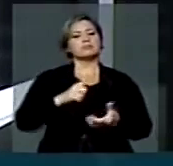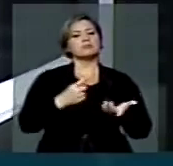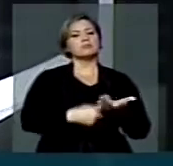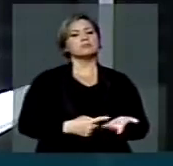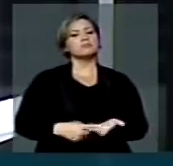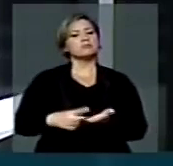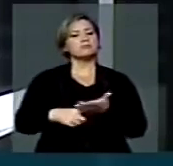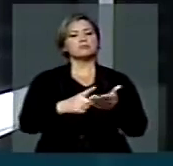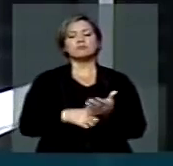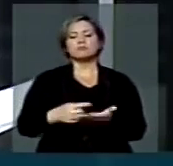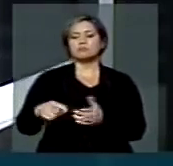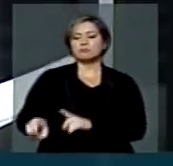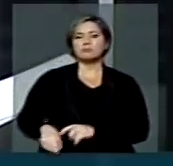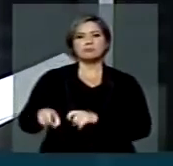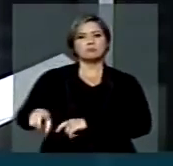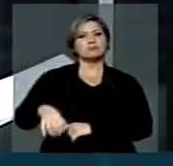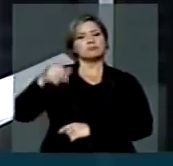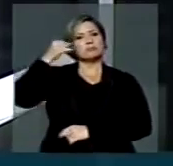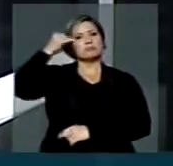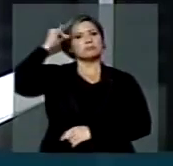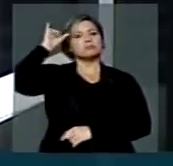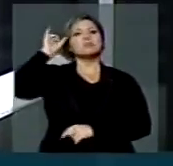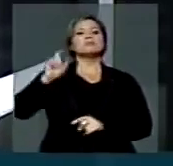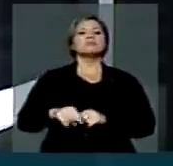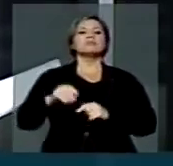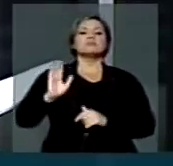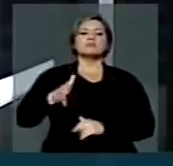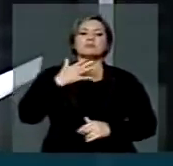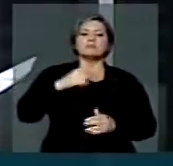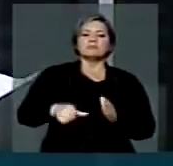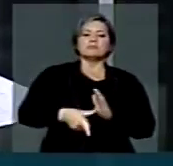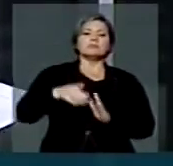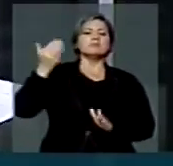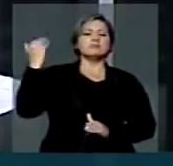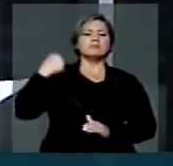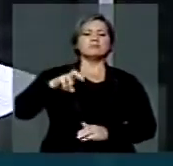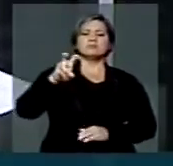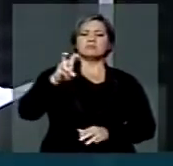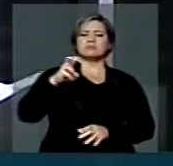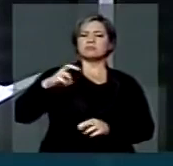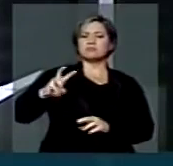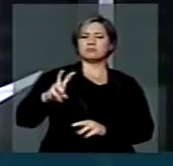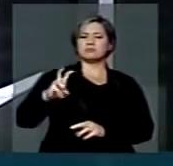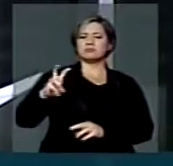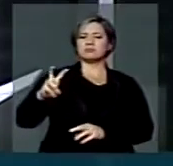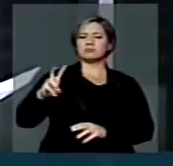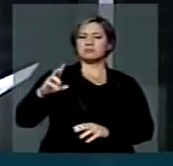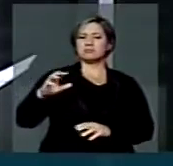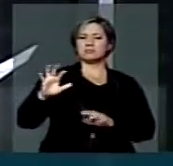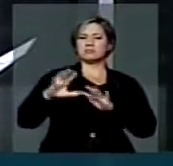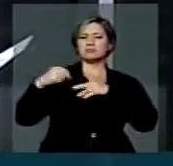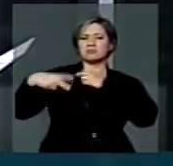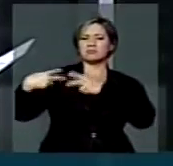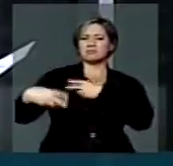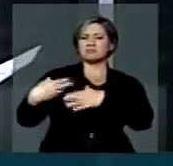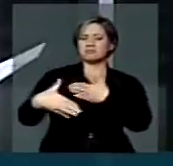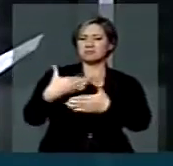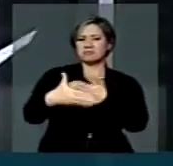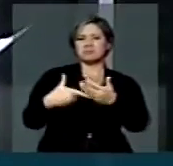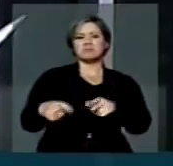agricultores que já há cinco gerações são donos das terras e